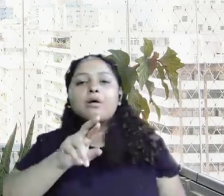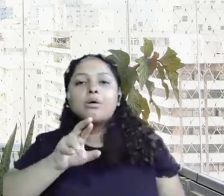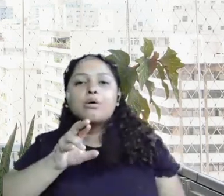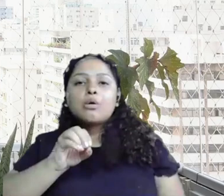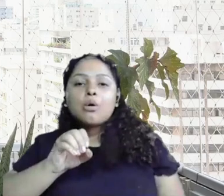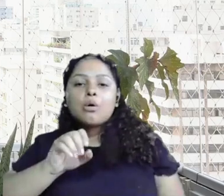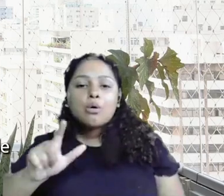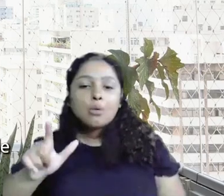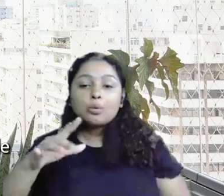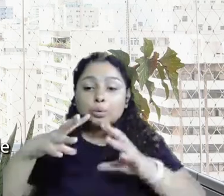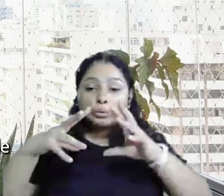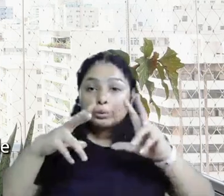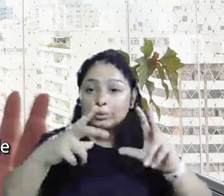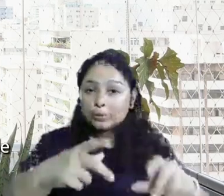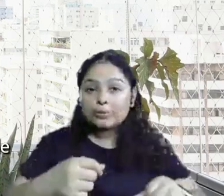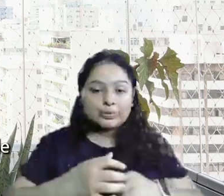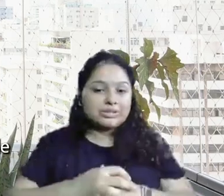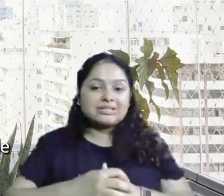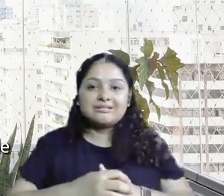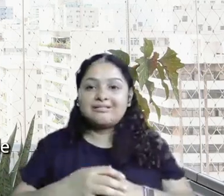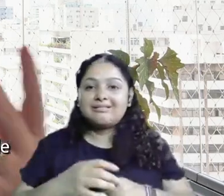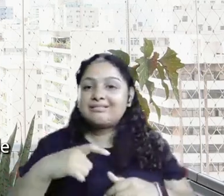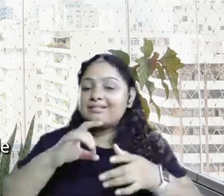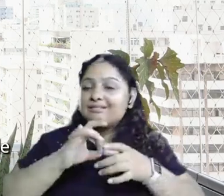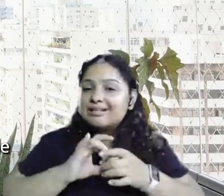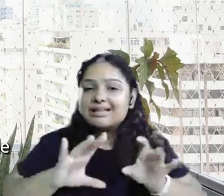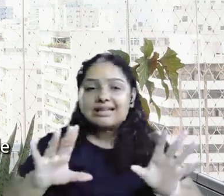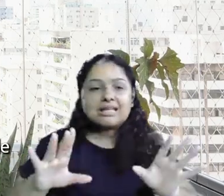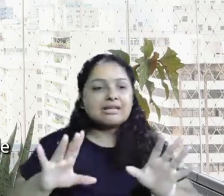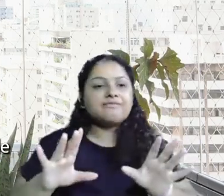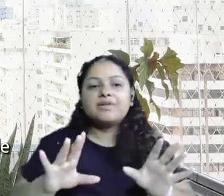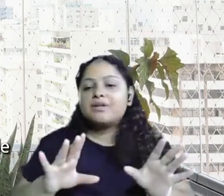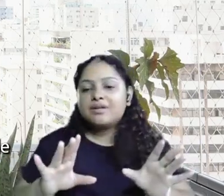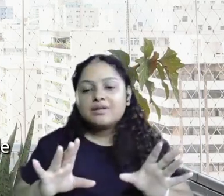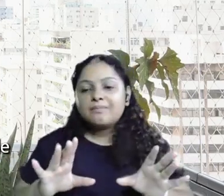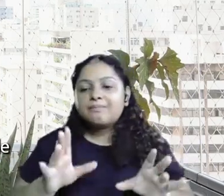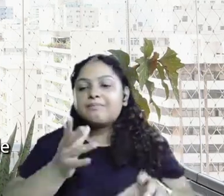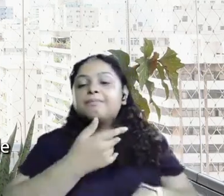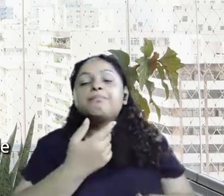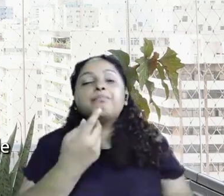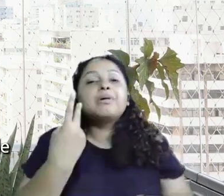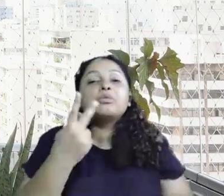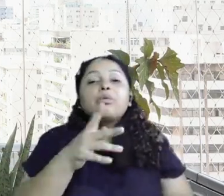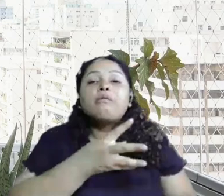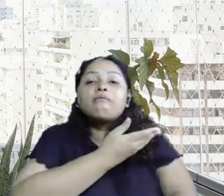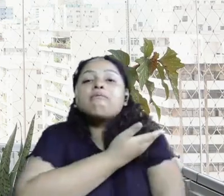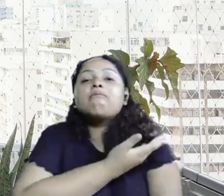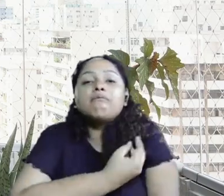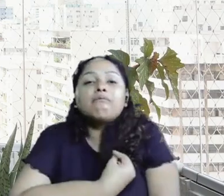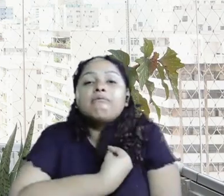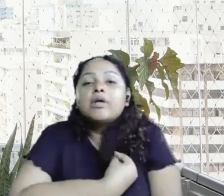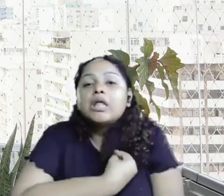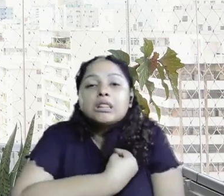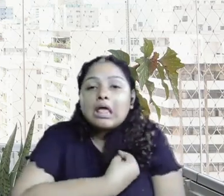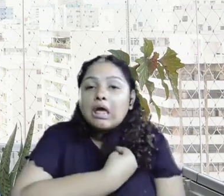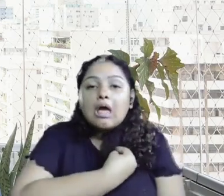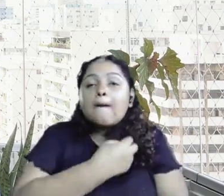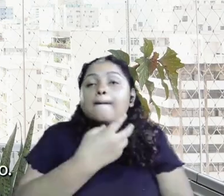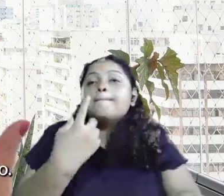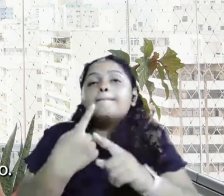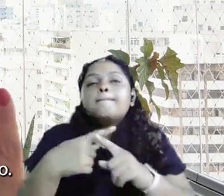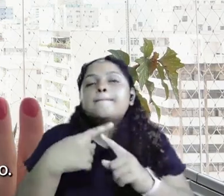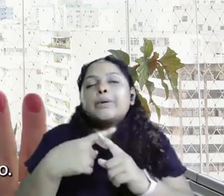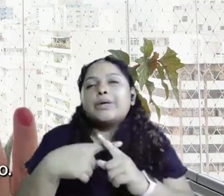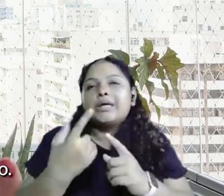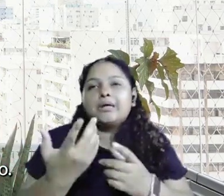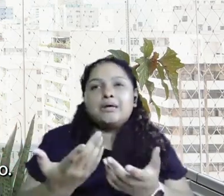Carol, todo mundo também tem liberdade para a sua rotina porque no fundo o a gente está fazendo não tem diferença se